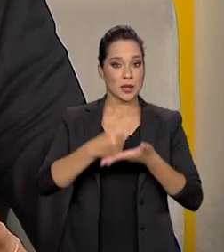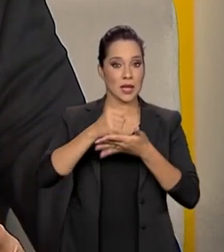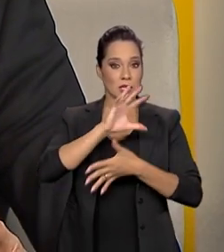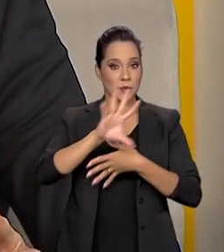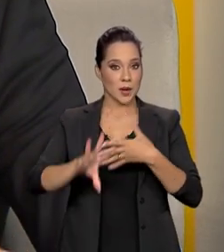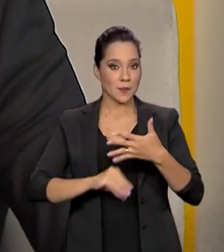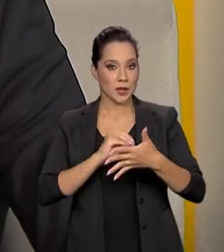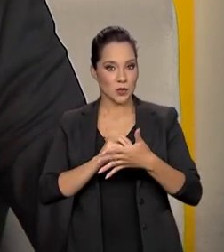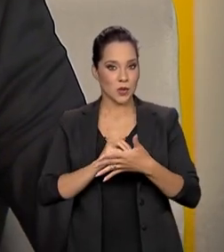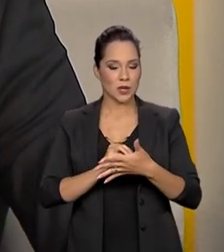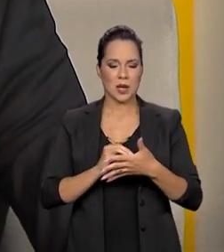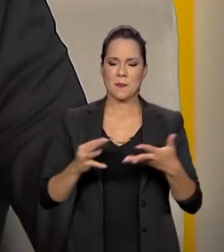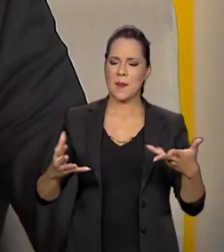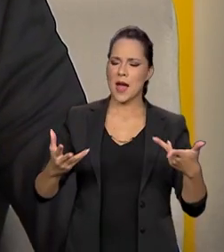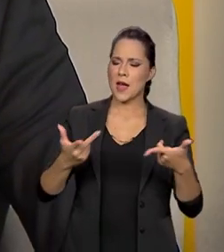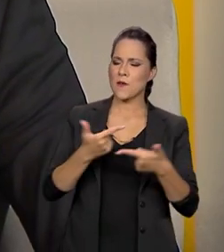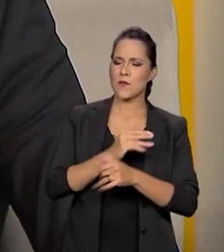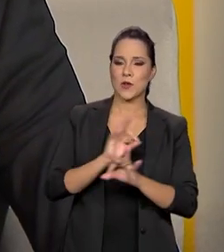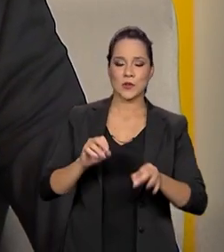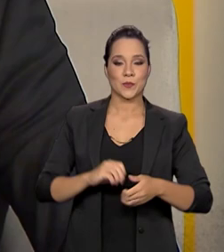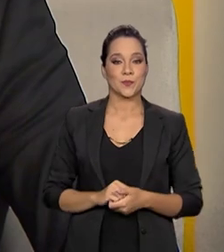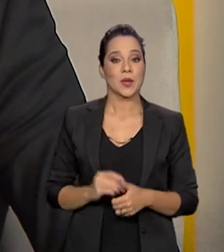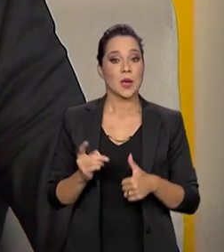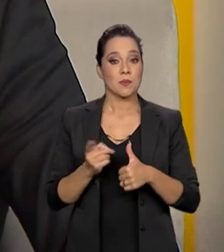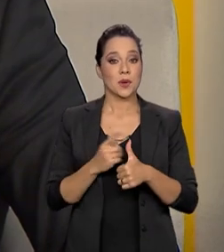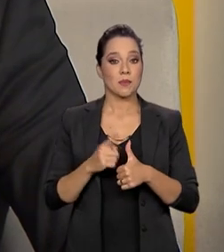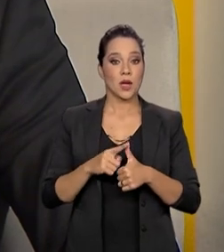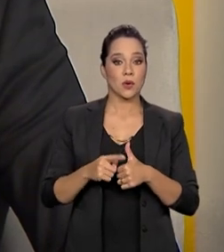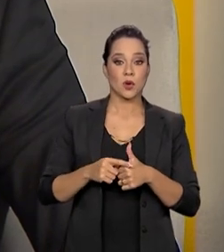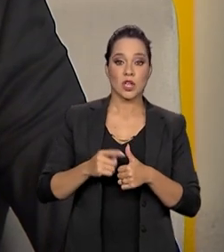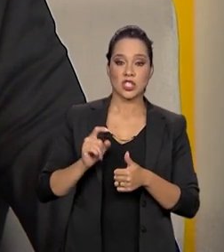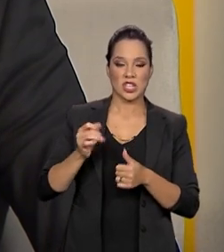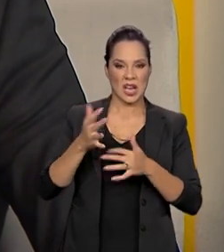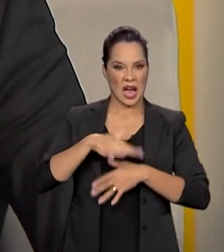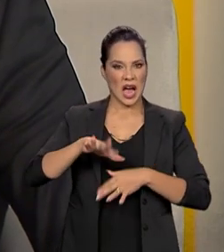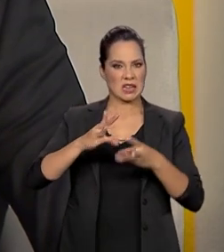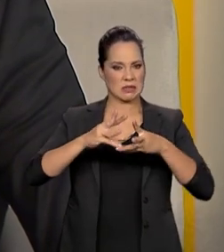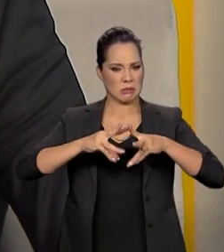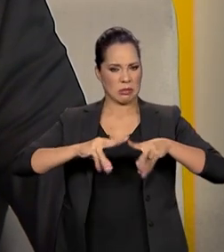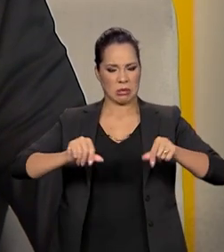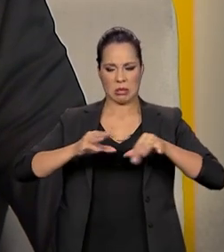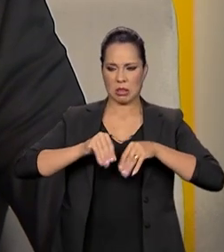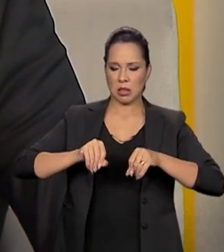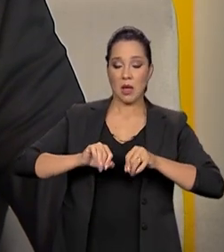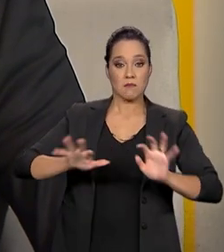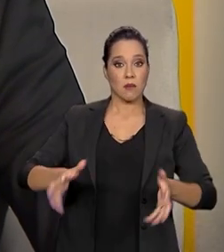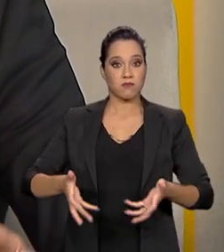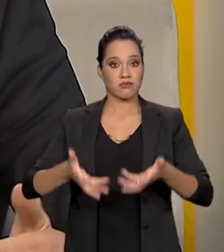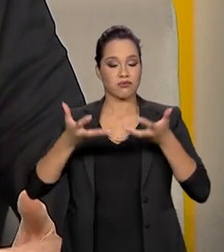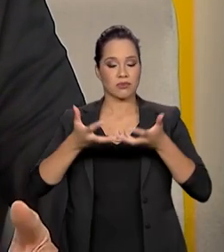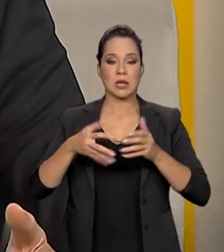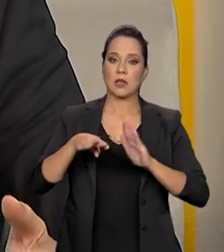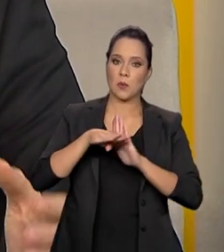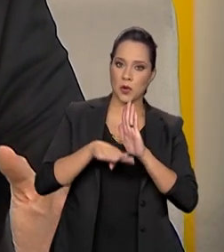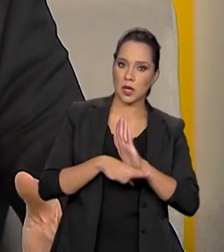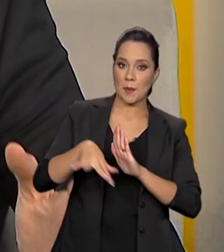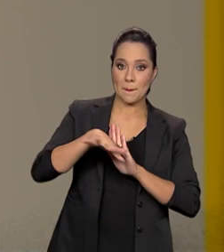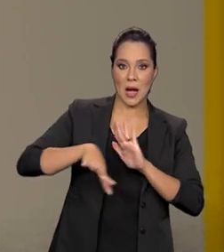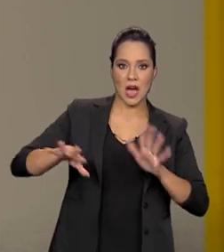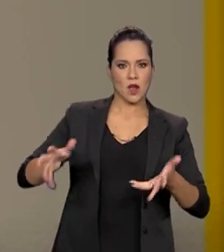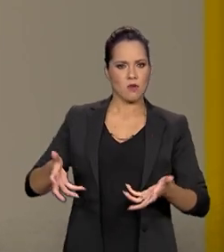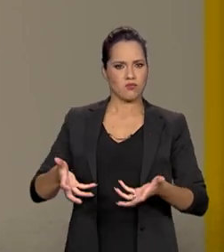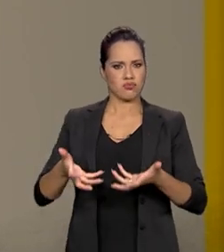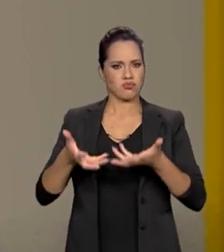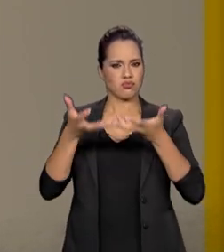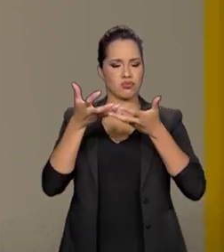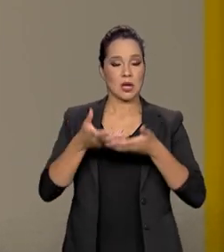para a Amazônia excepcional. Primeiro, de regeneração de áreas degradadas. Então, gente tem um programa de regeneração de áreas